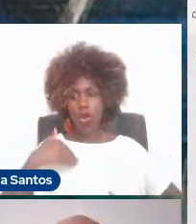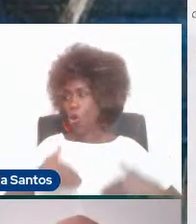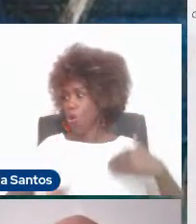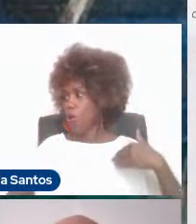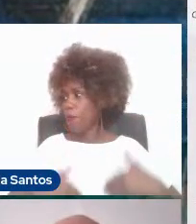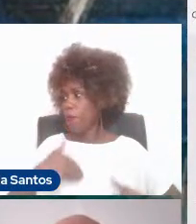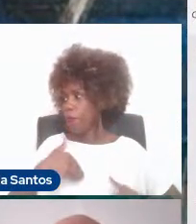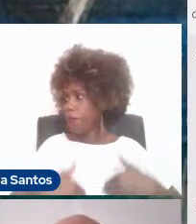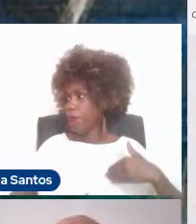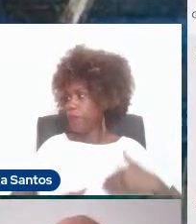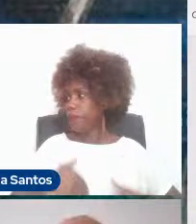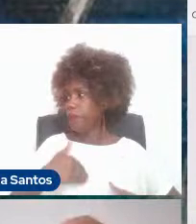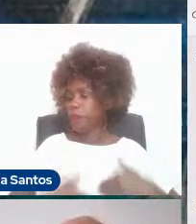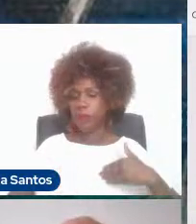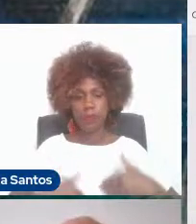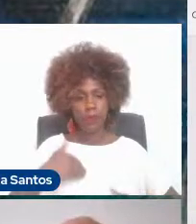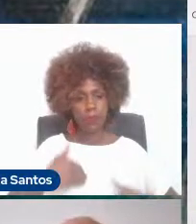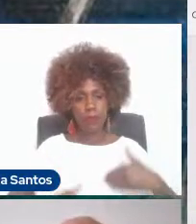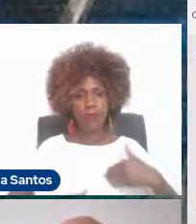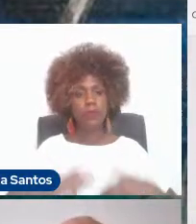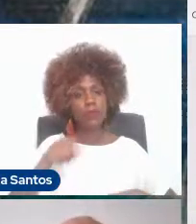Aristóteles...